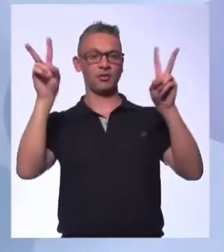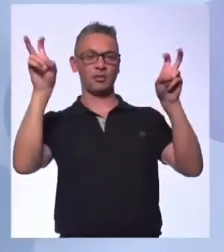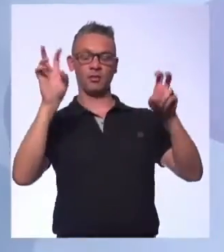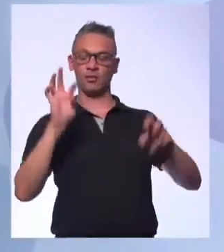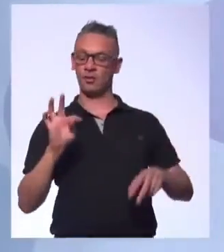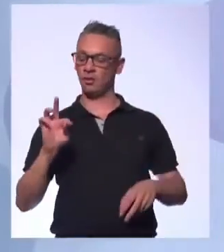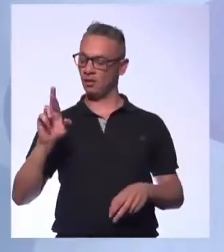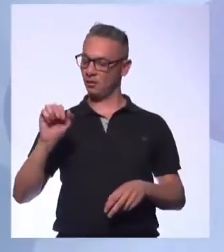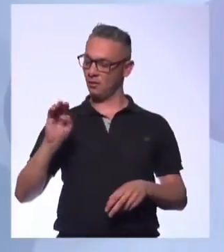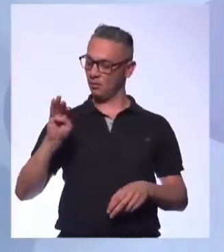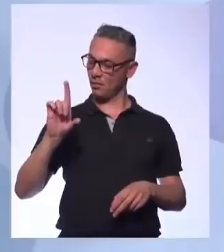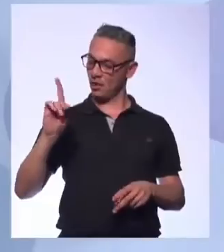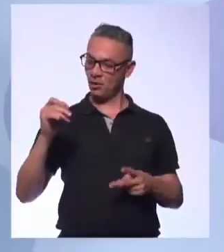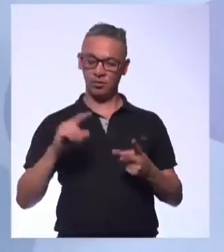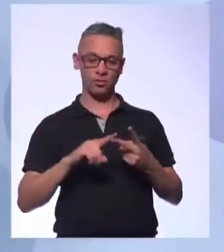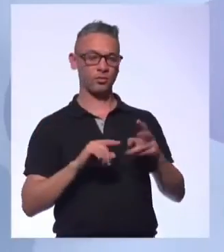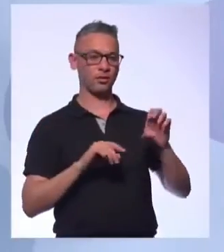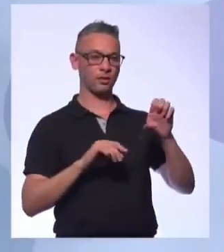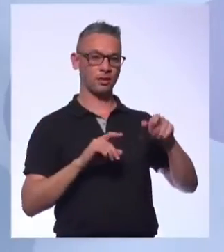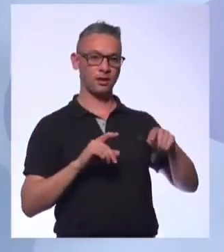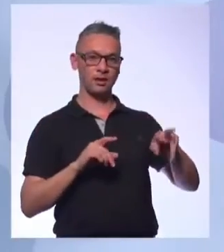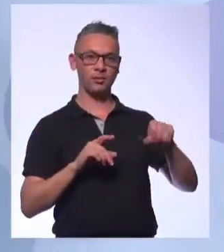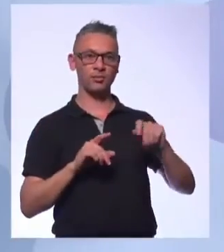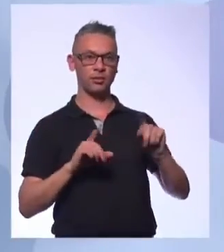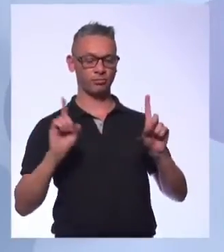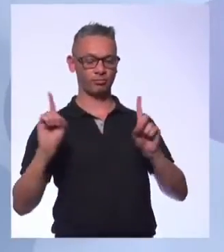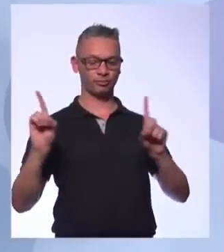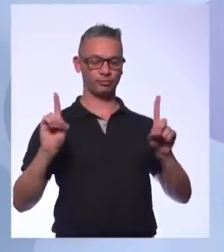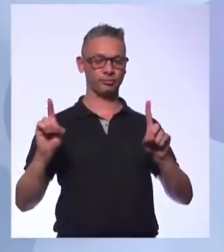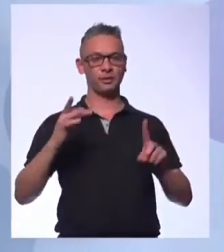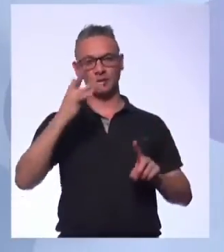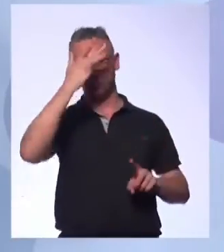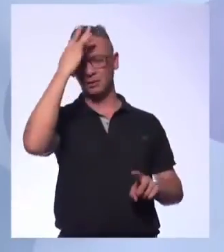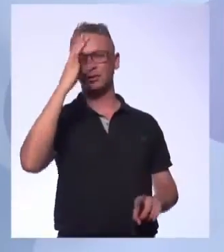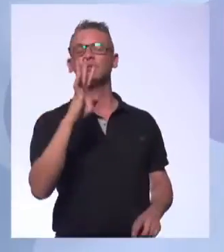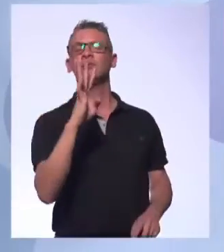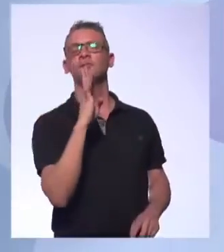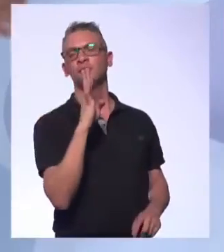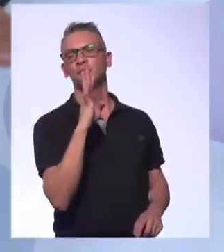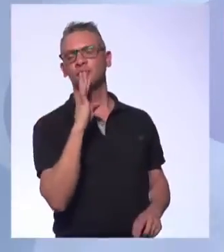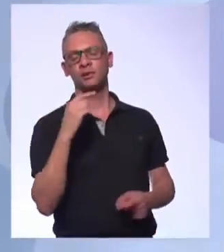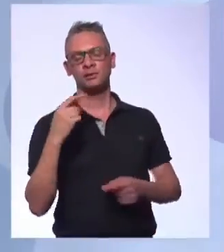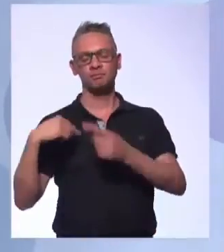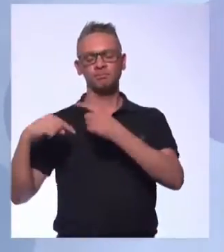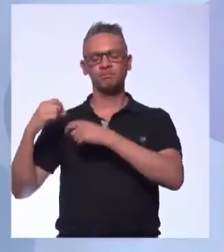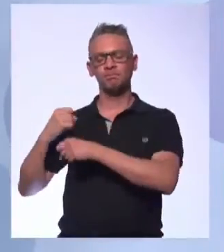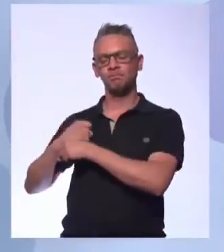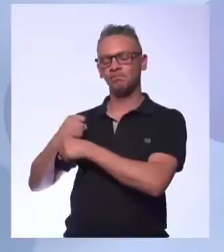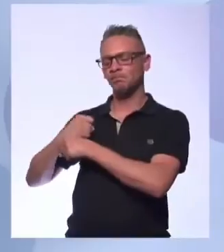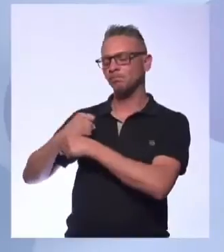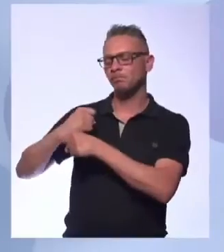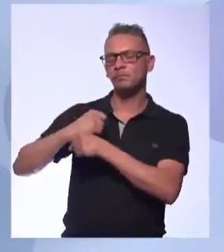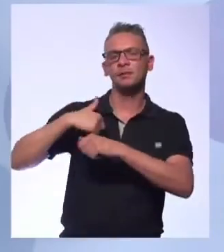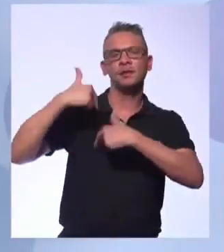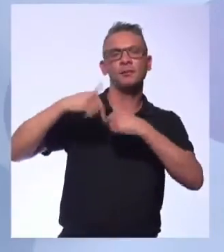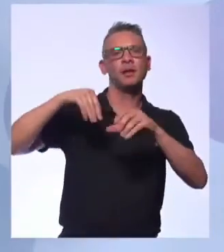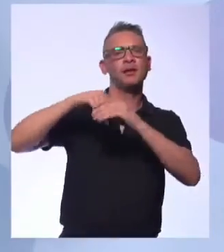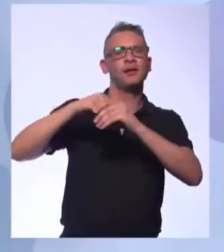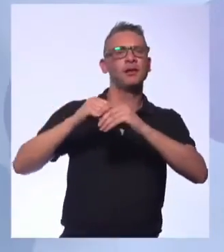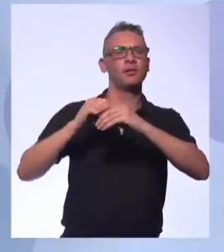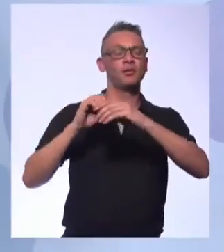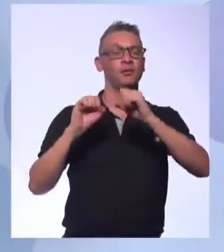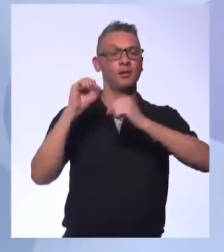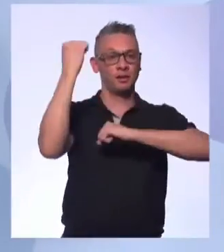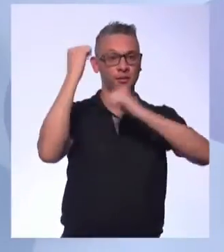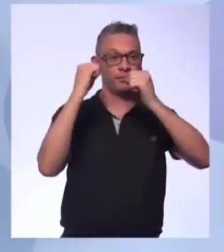trabalho, do emprego e do trabalho, quantas pessoas que você não conhece que mesmo anos dentro de uma empresa, o que ele tem é